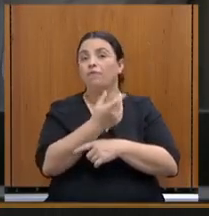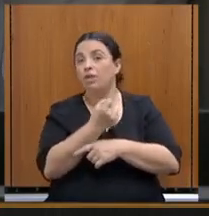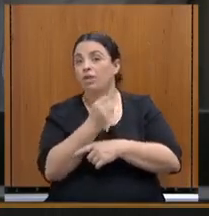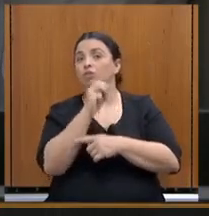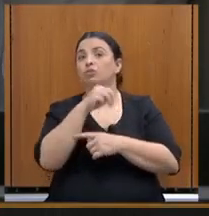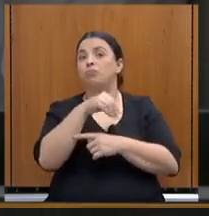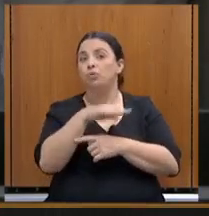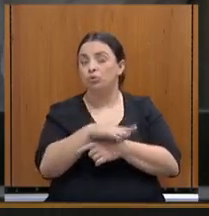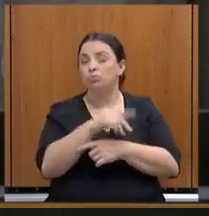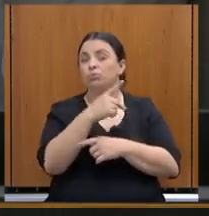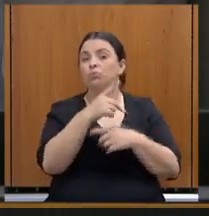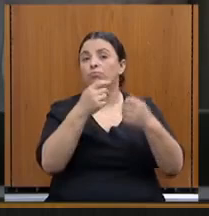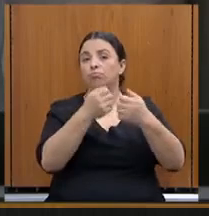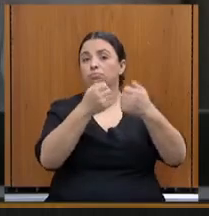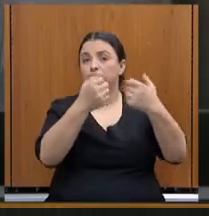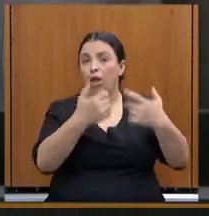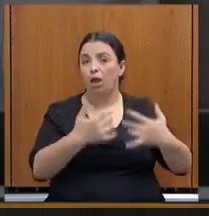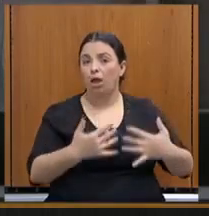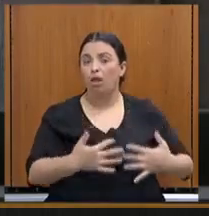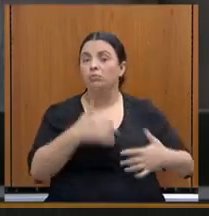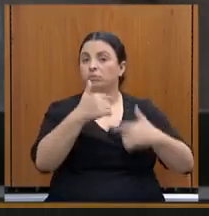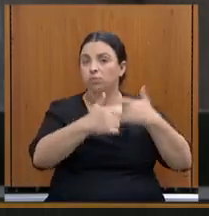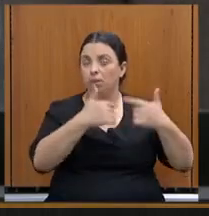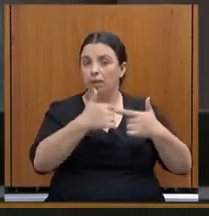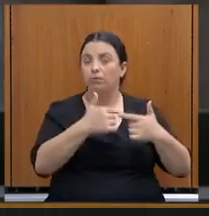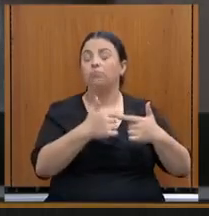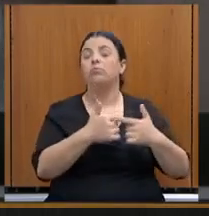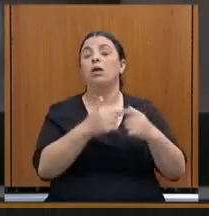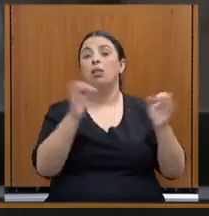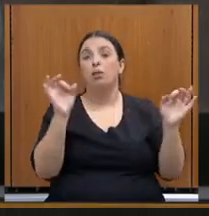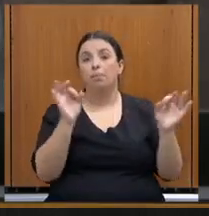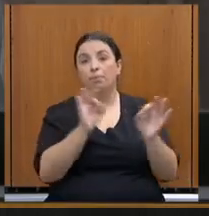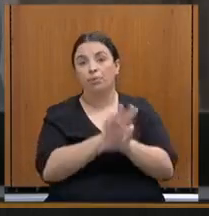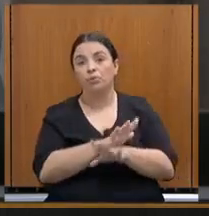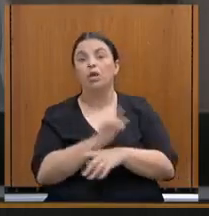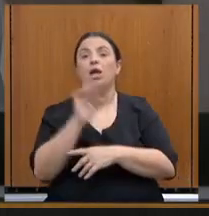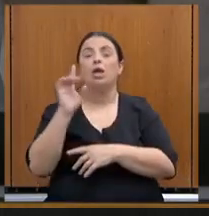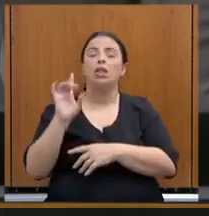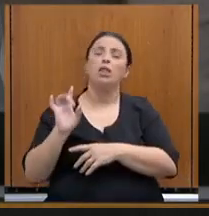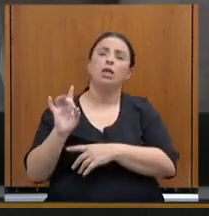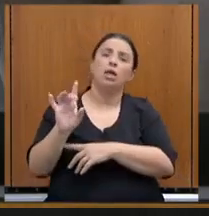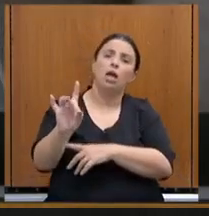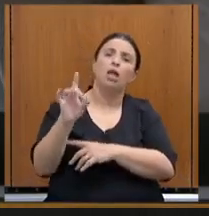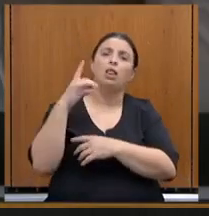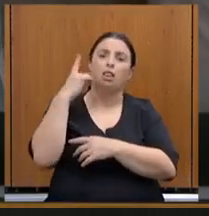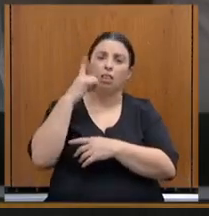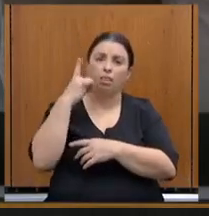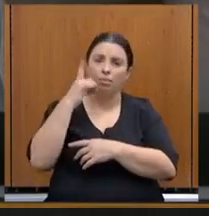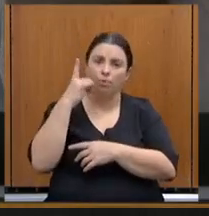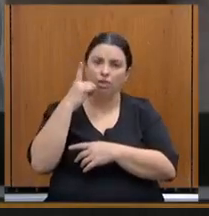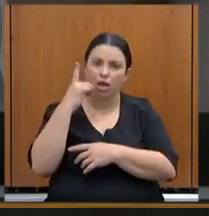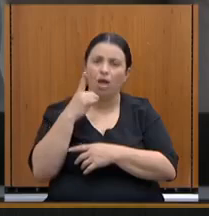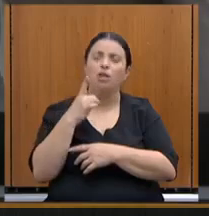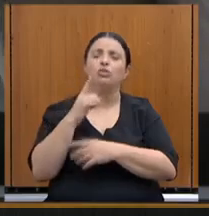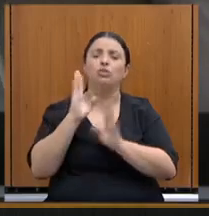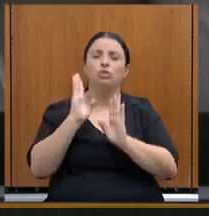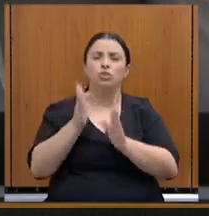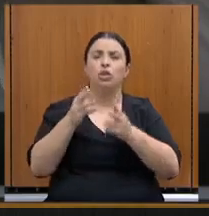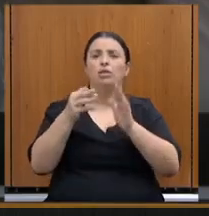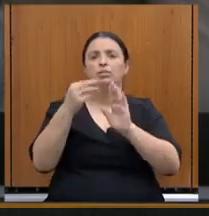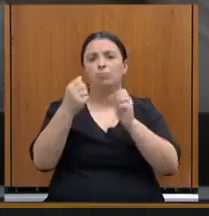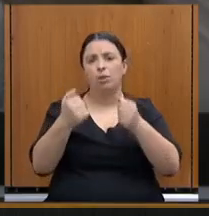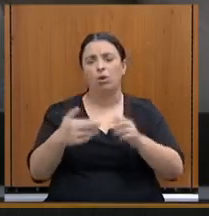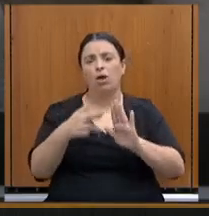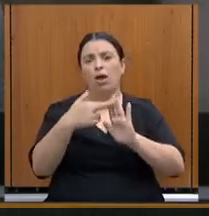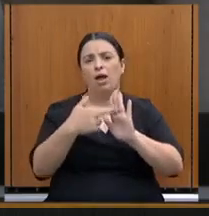exposição, após será concedida a palavra aos deputados e deputadas, conforme as regras da deliberação da mesa número